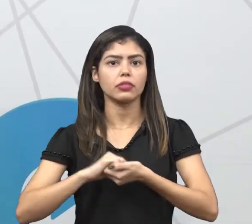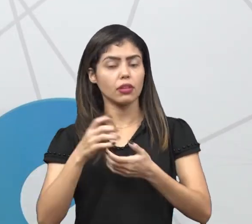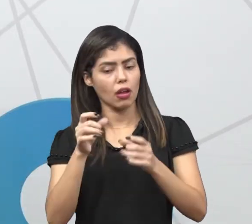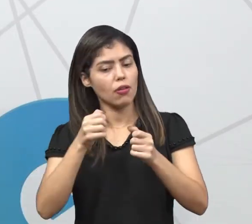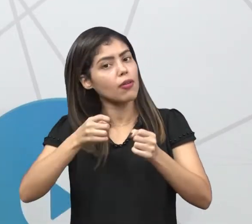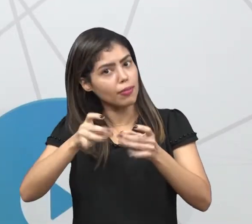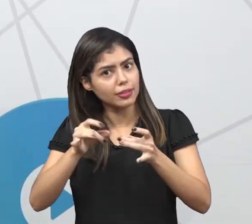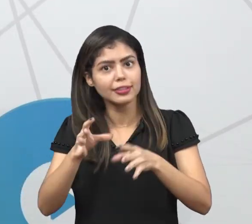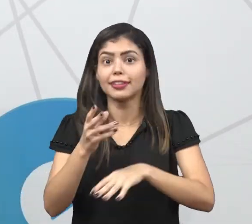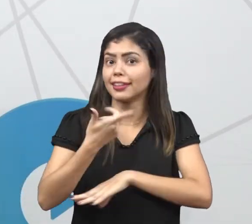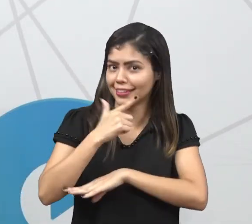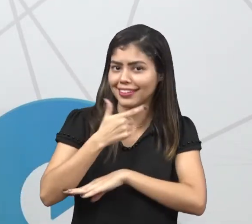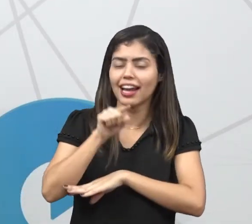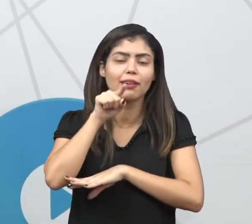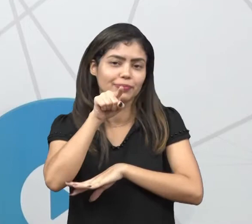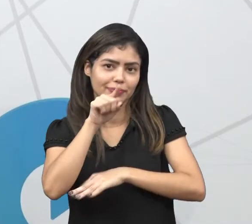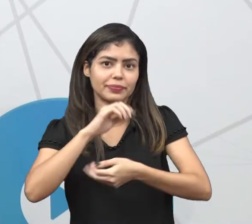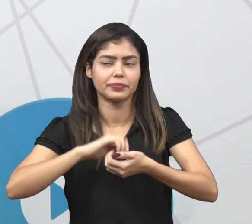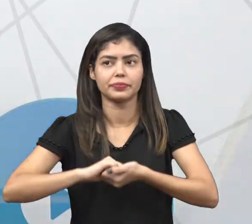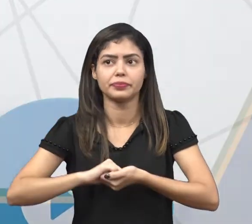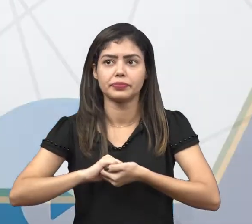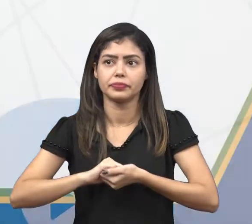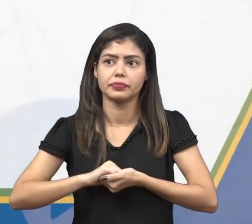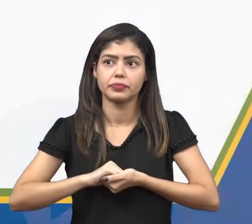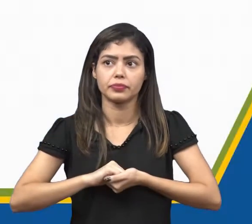tanto engraçada e fica aí para vocês.